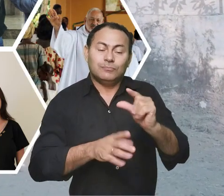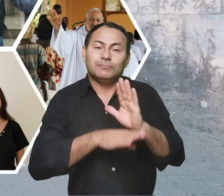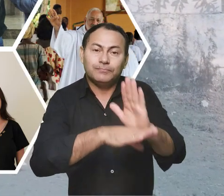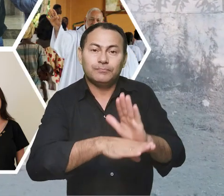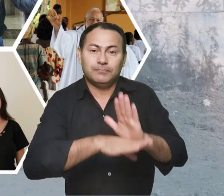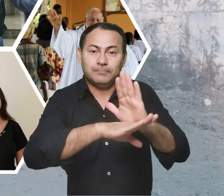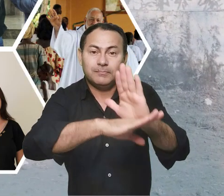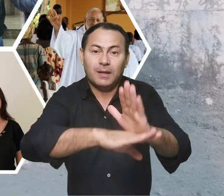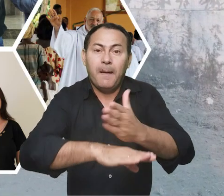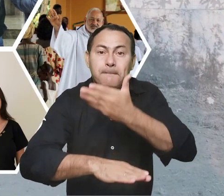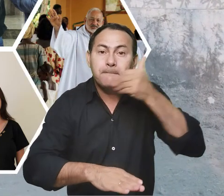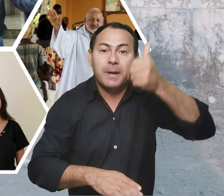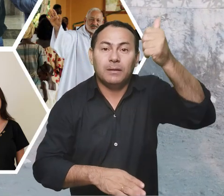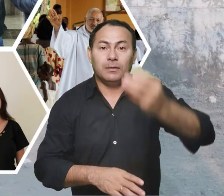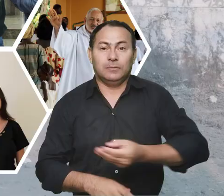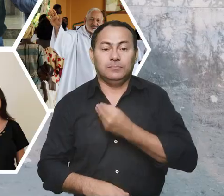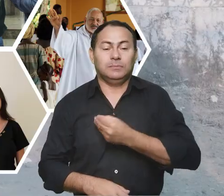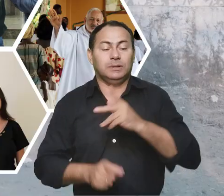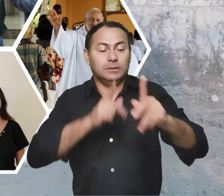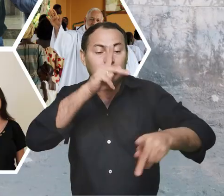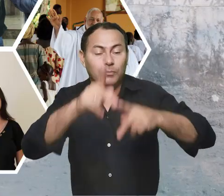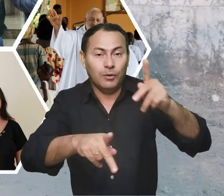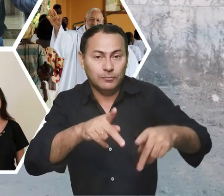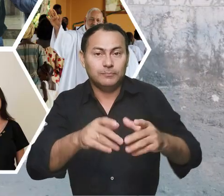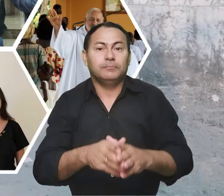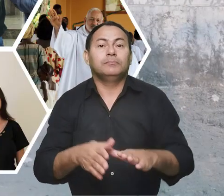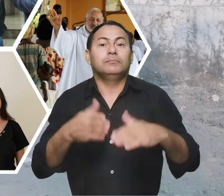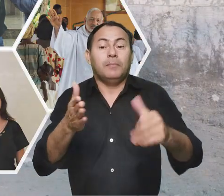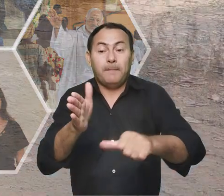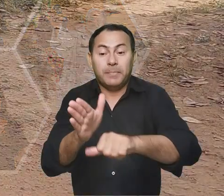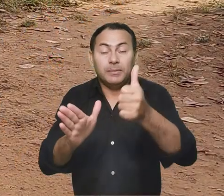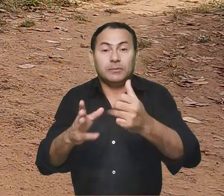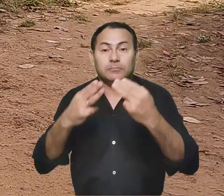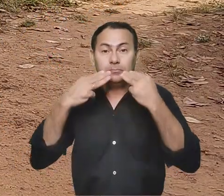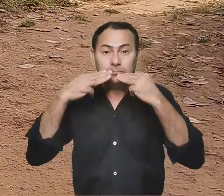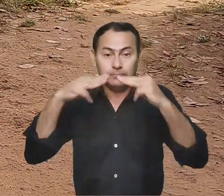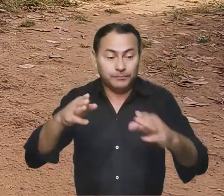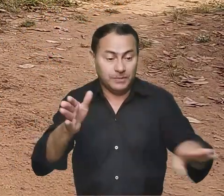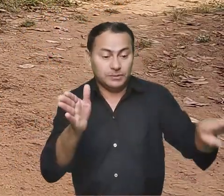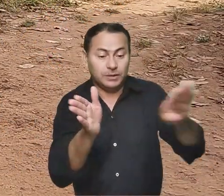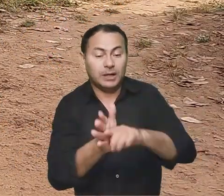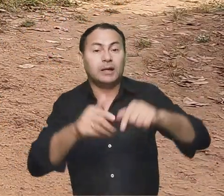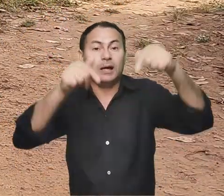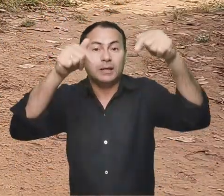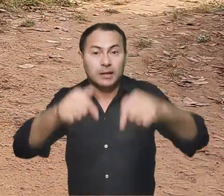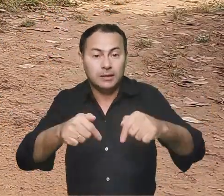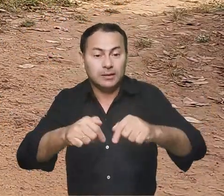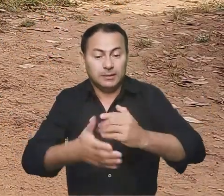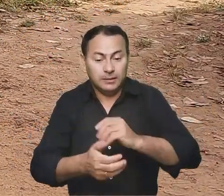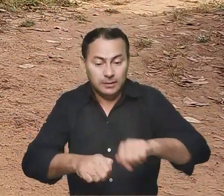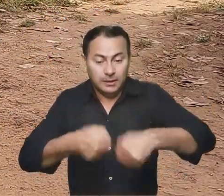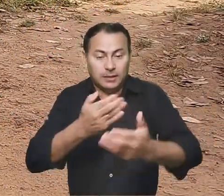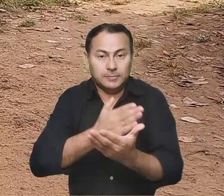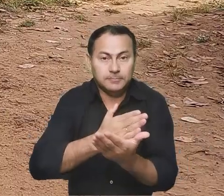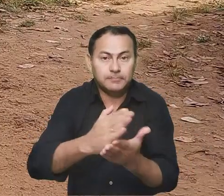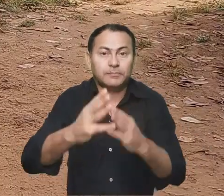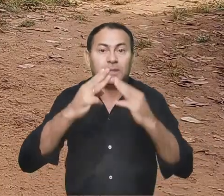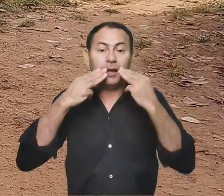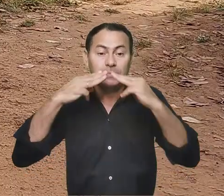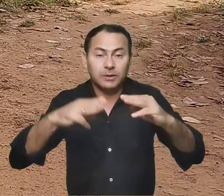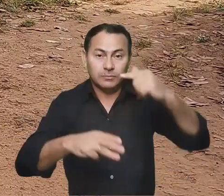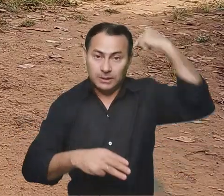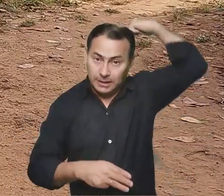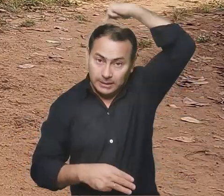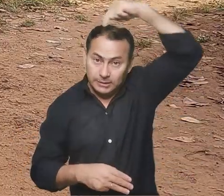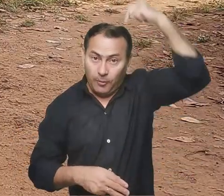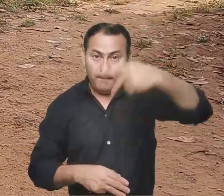e contribuíram para melhorar a vida desse povo. Quando os primeiros missionários chegaram até aqui para dar início à missão